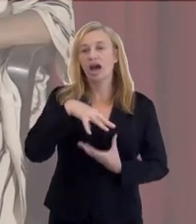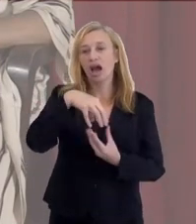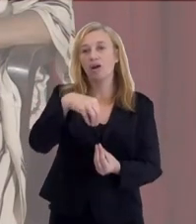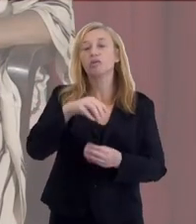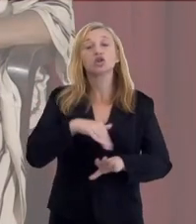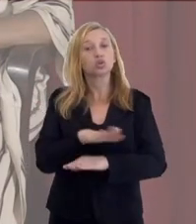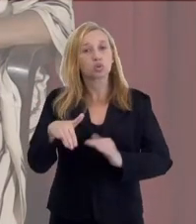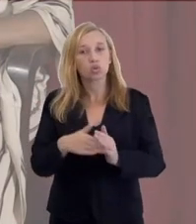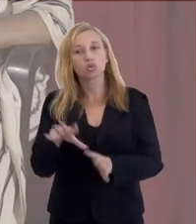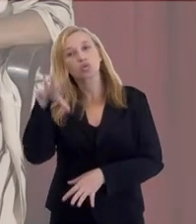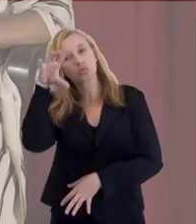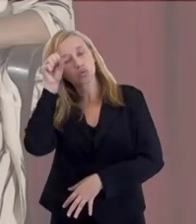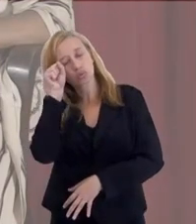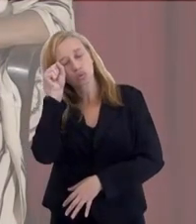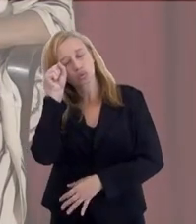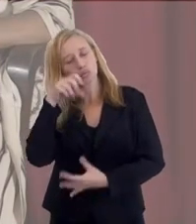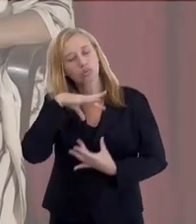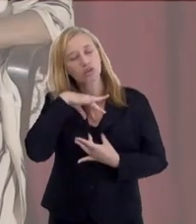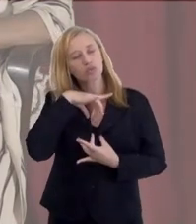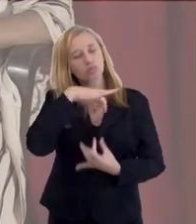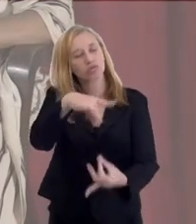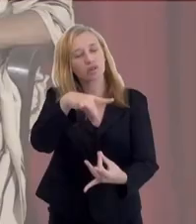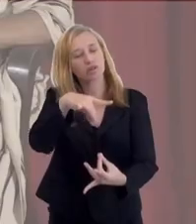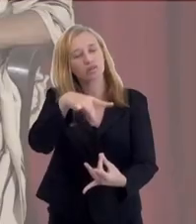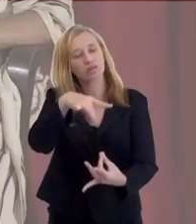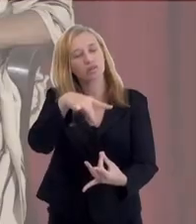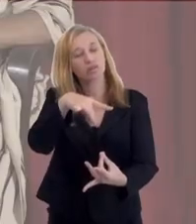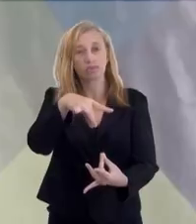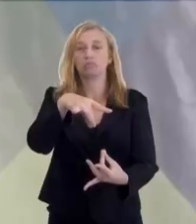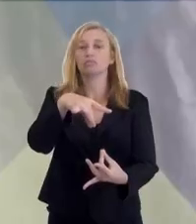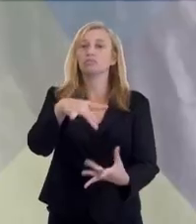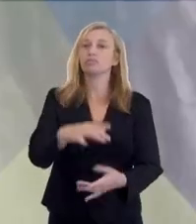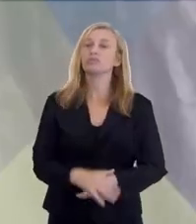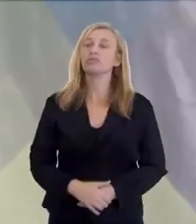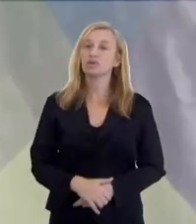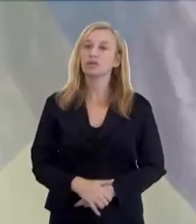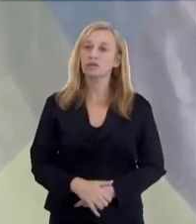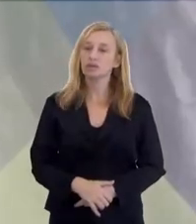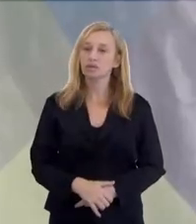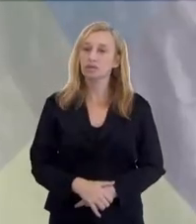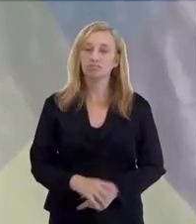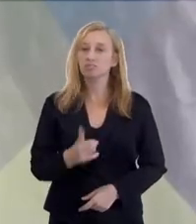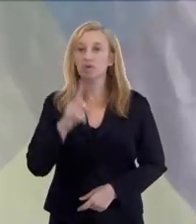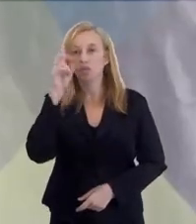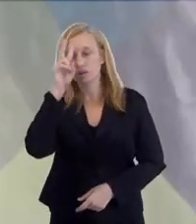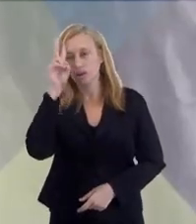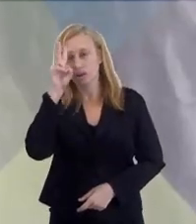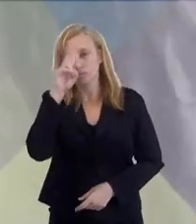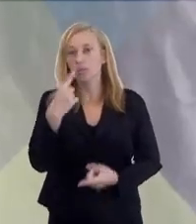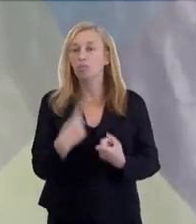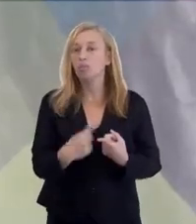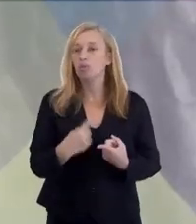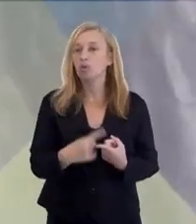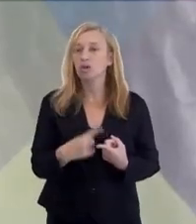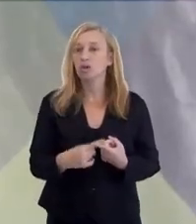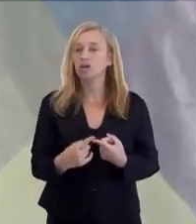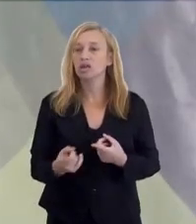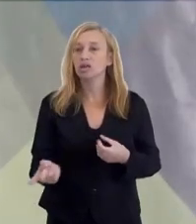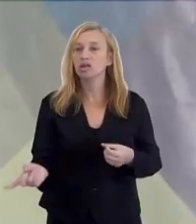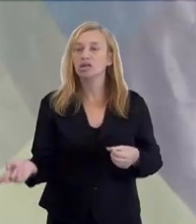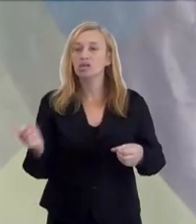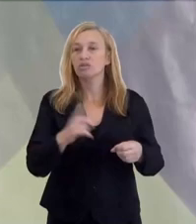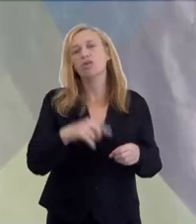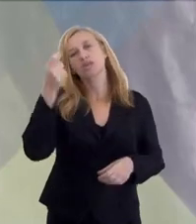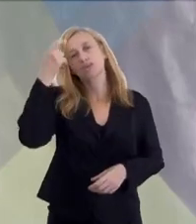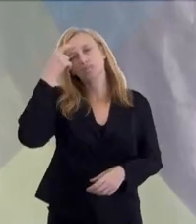quando dorme, o espírito sai do corpo. mas eu não me lembro de nada. Ele não lembra porque esse retorno da